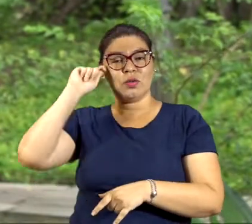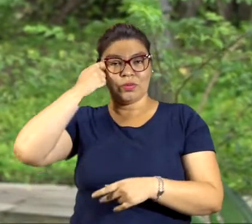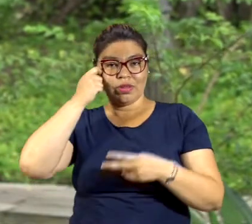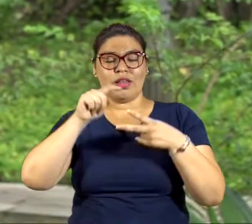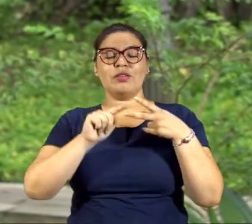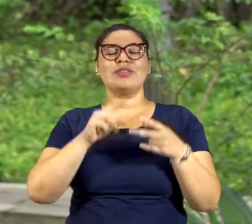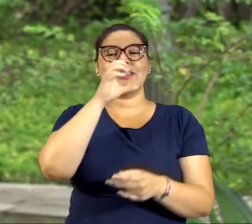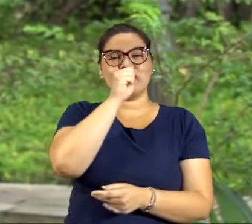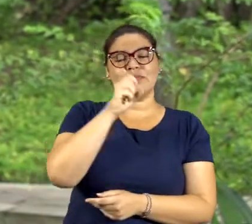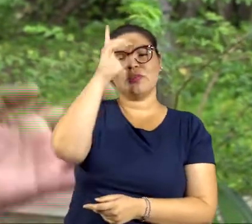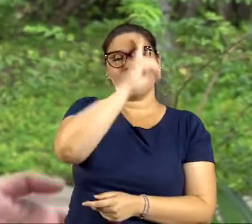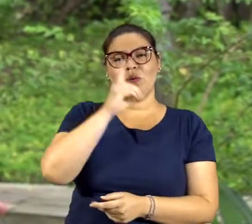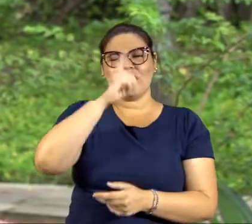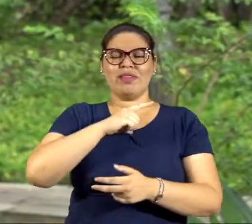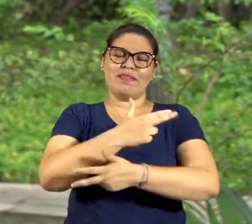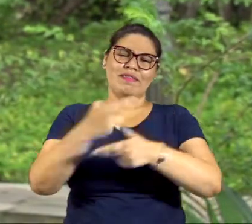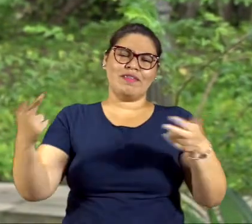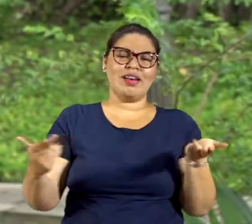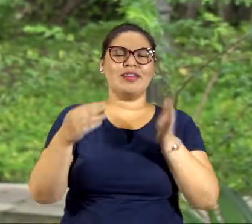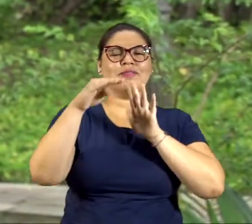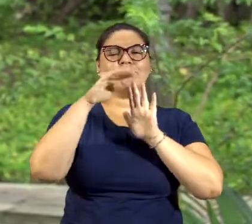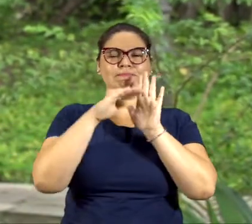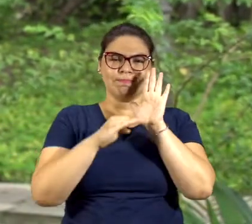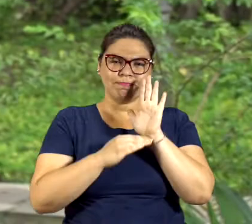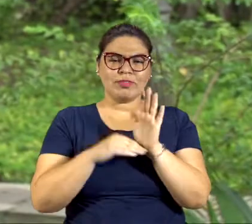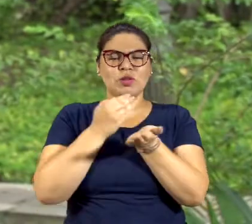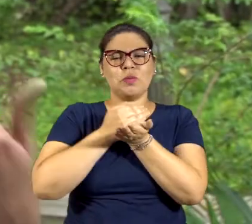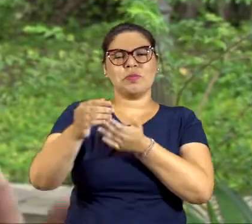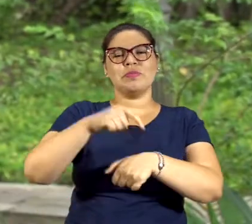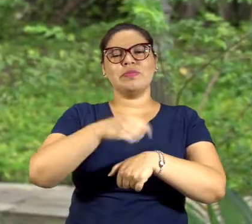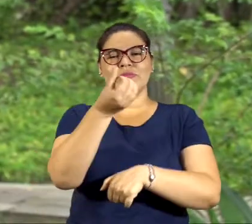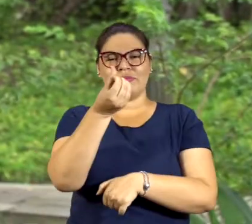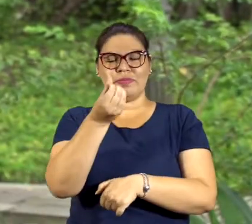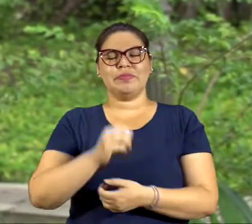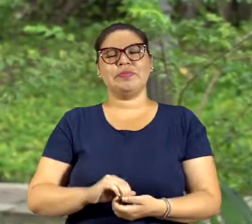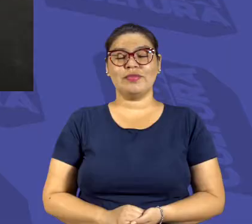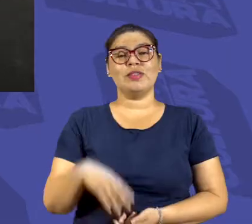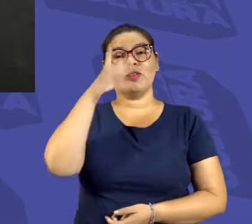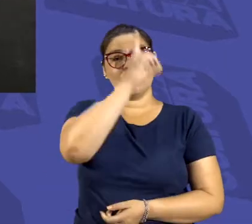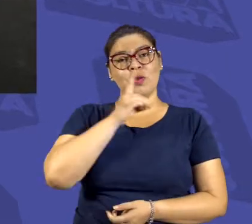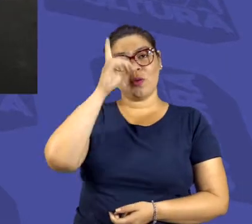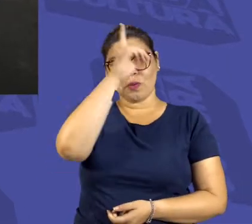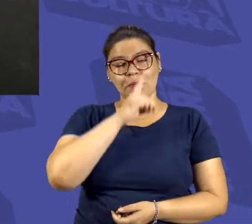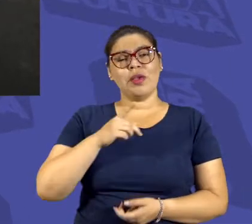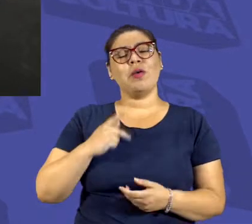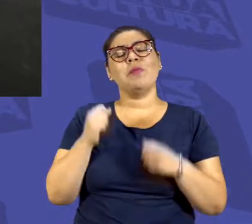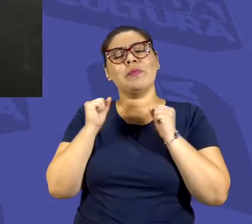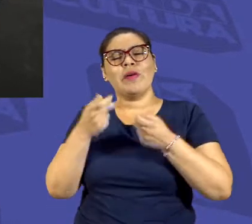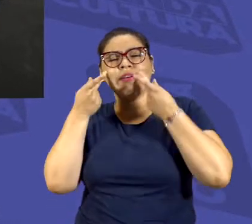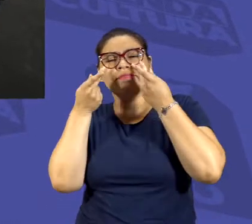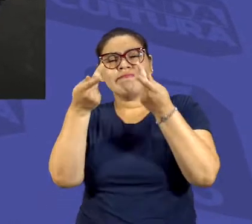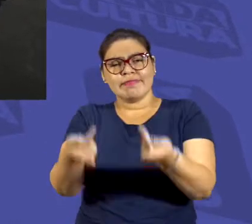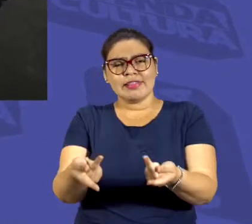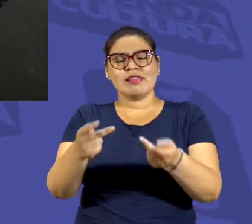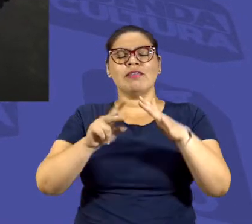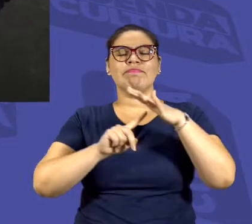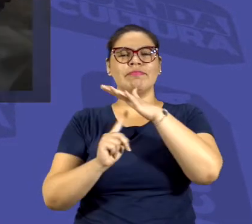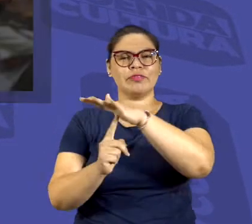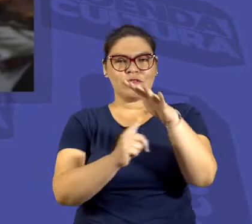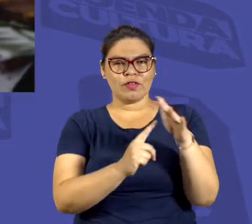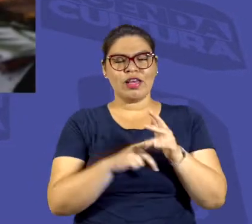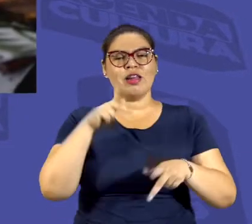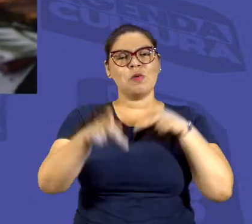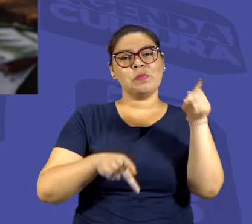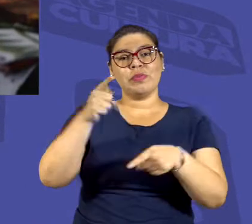no Jefferson Pérez, estão cheios de atividades, no sábado e no domingo, a partir das seis. No domingo, você pode prestigiar a Feira Povos